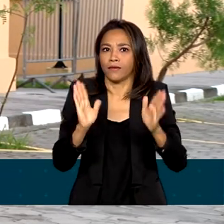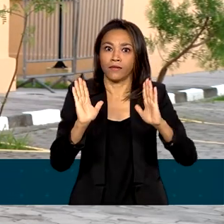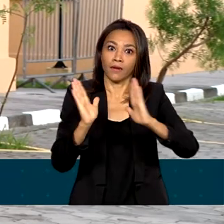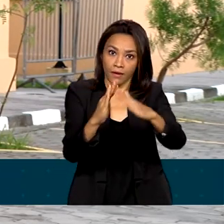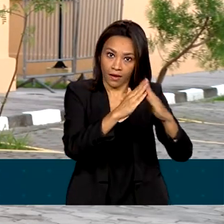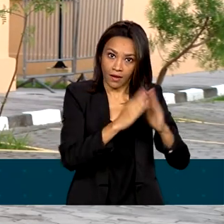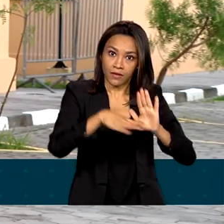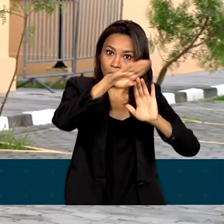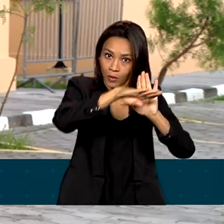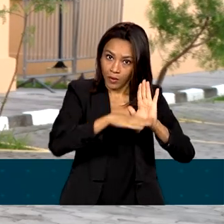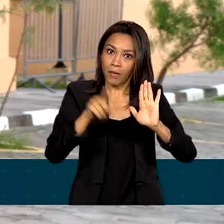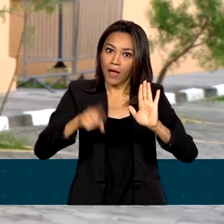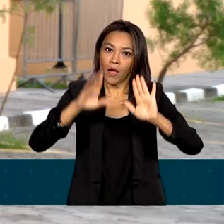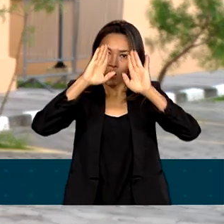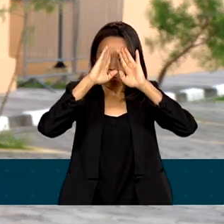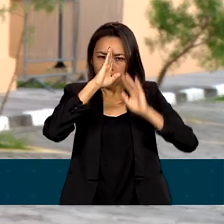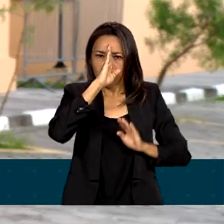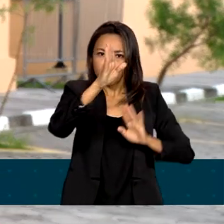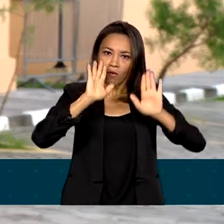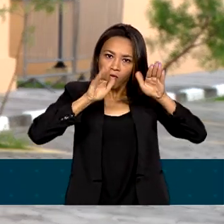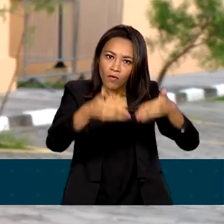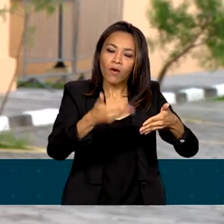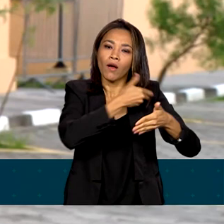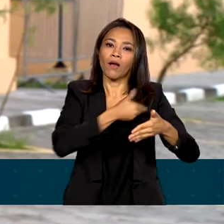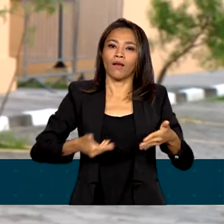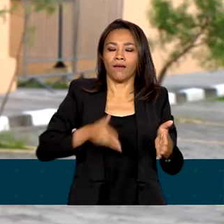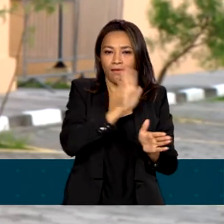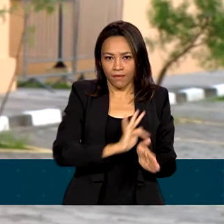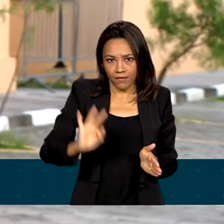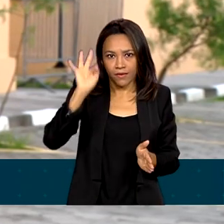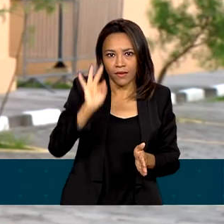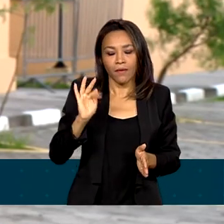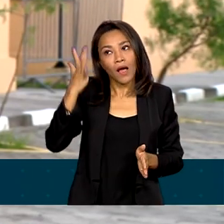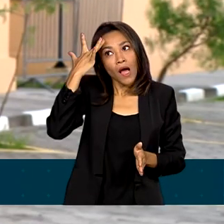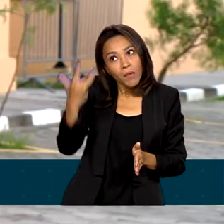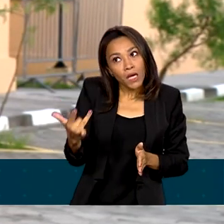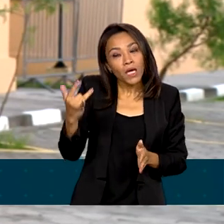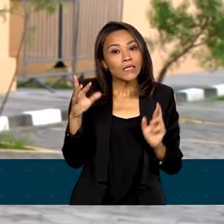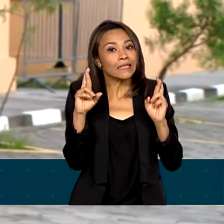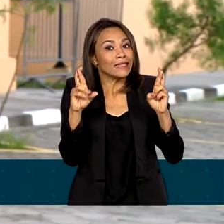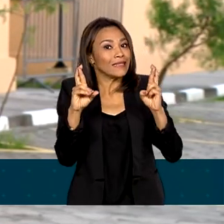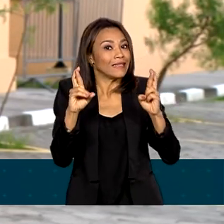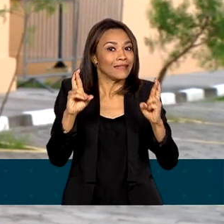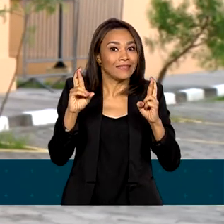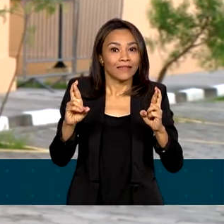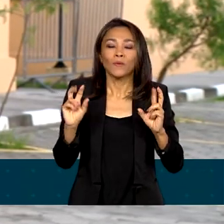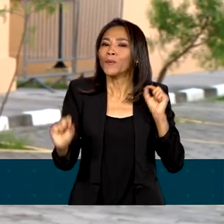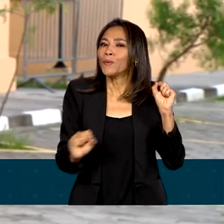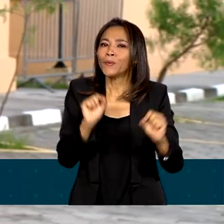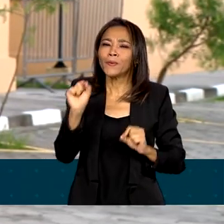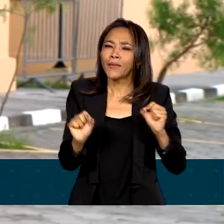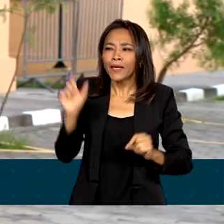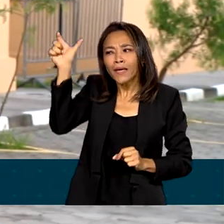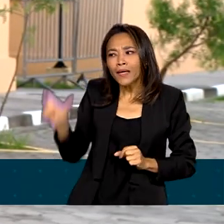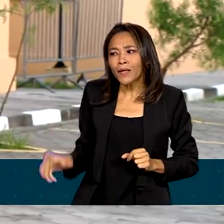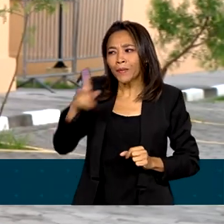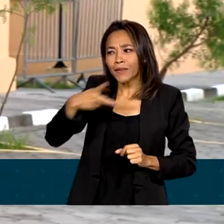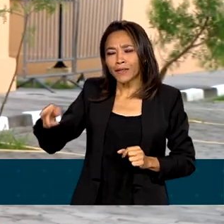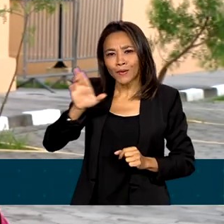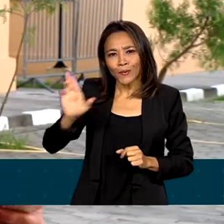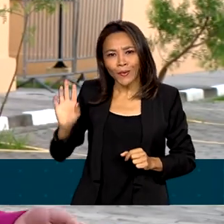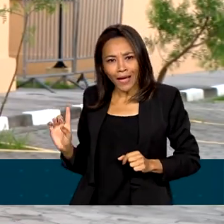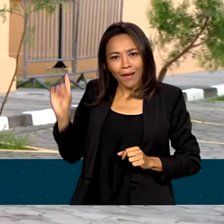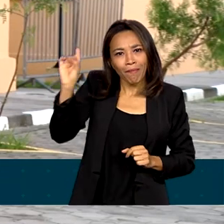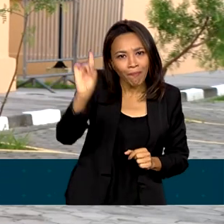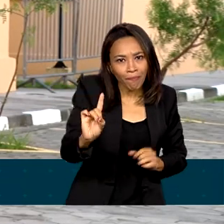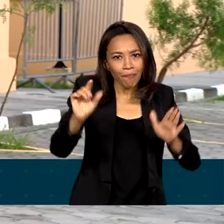prioridades do governo federal. Inclusive, amanhã, a expectativa é que o presidente Luiz Inácio Lula da Silva participe da